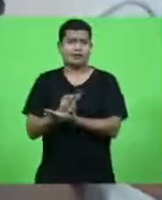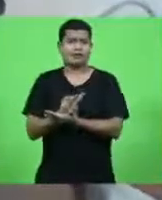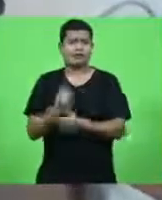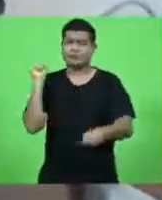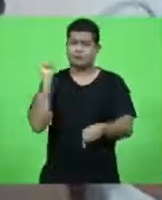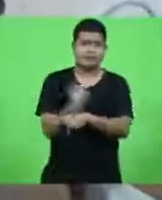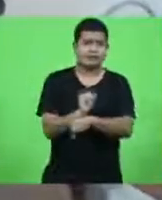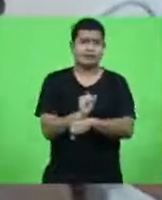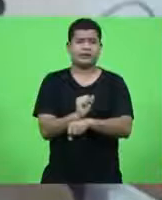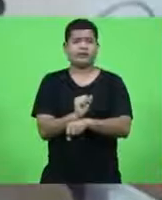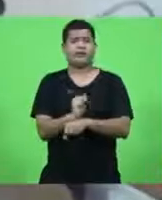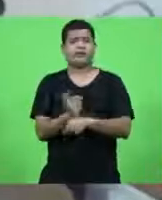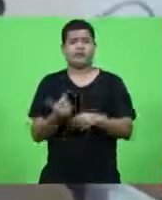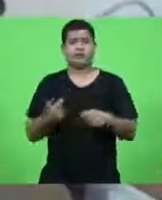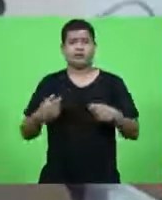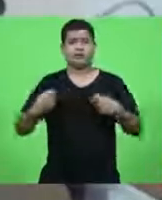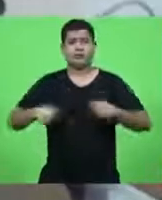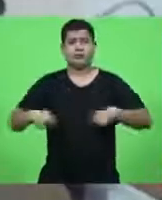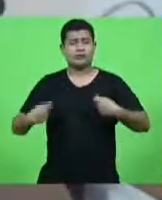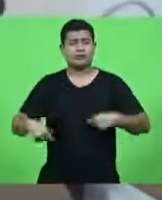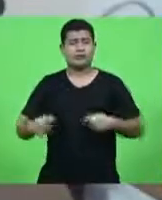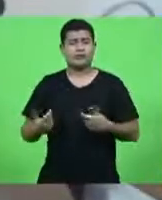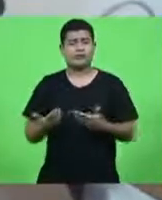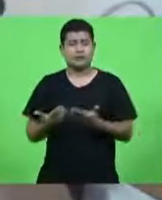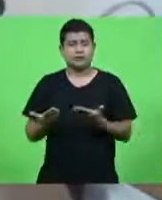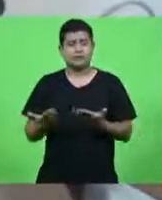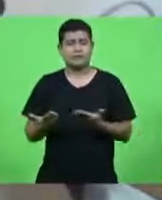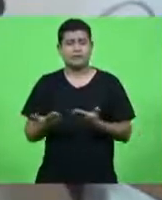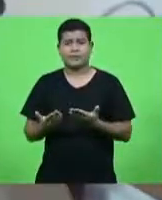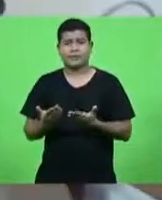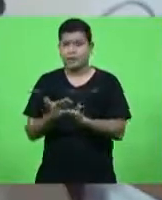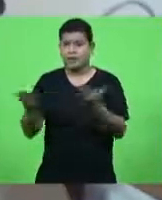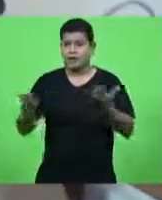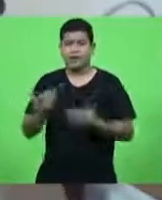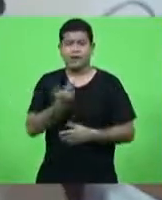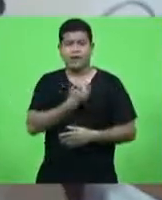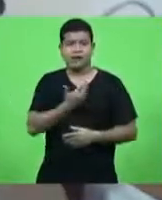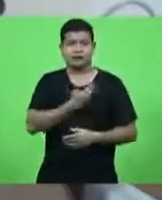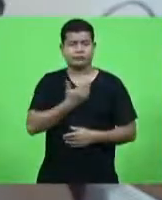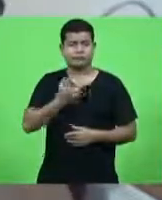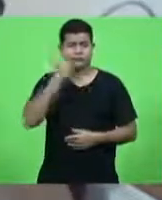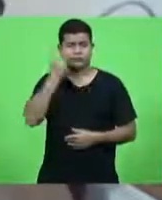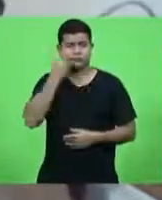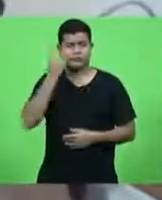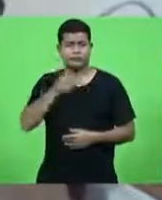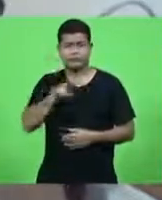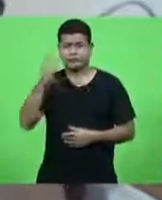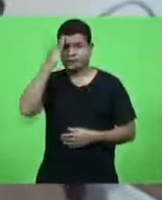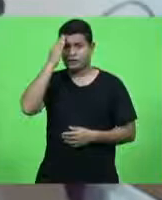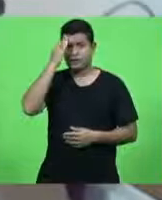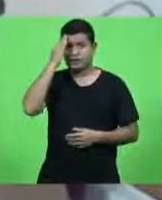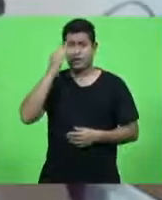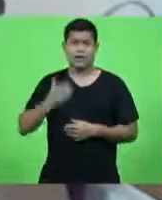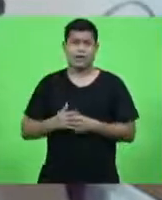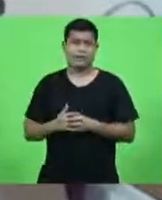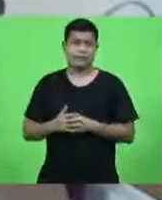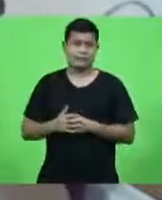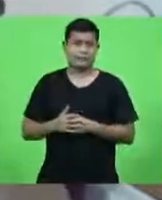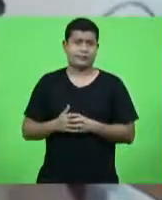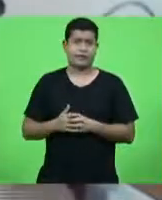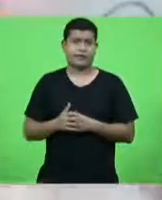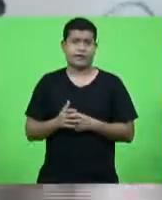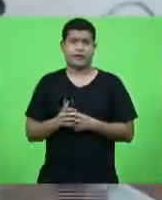dourar a pílula os nobres os nobres colegas sabem o que significa a expressão dourar a pílula basicamente